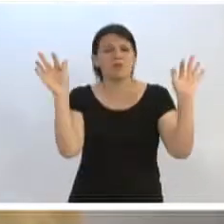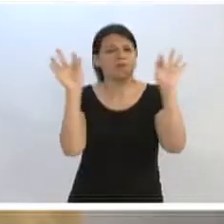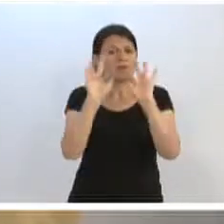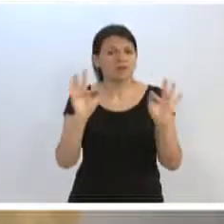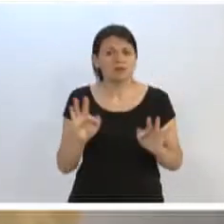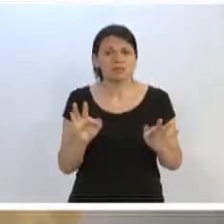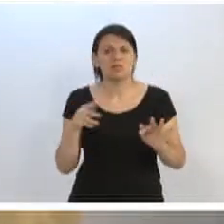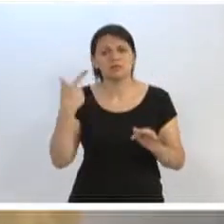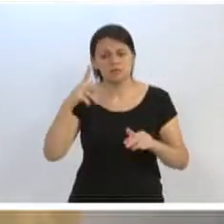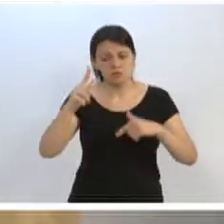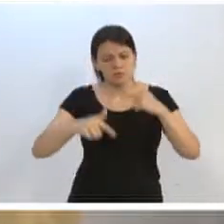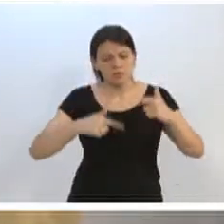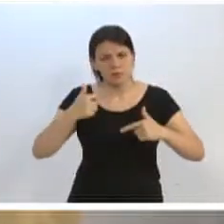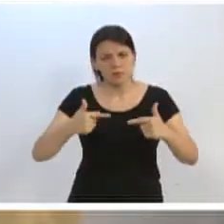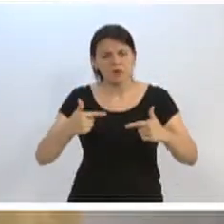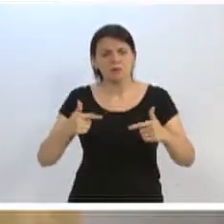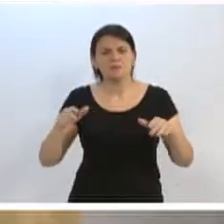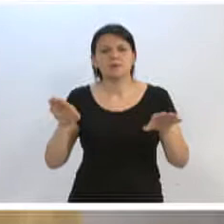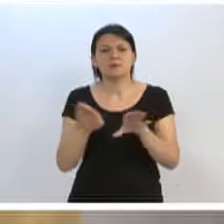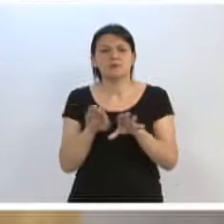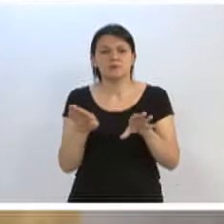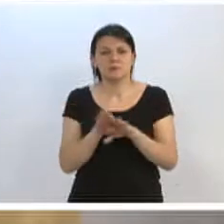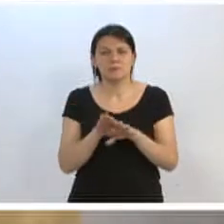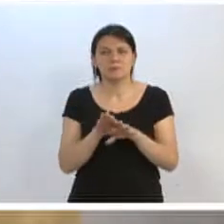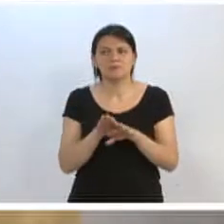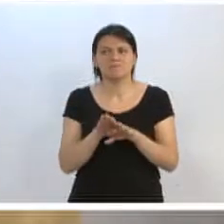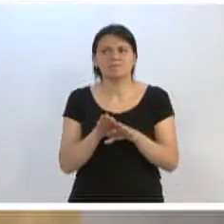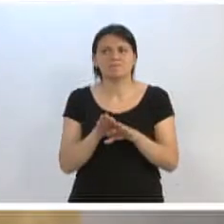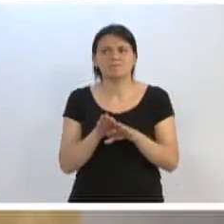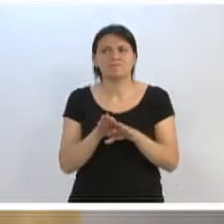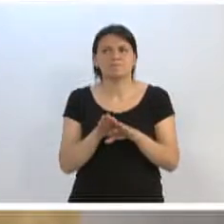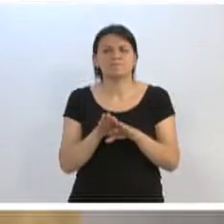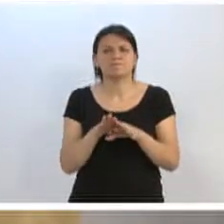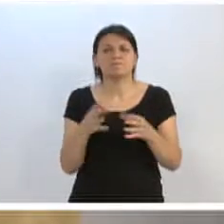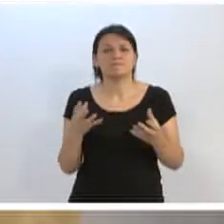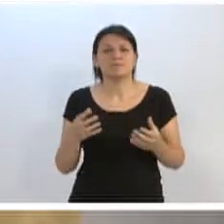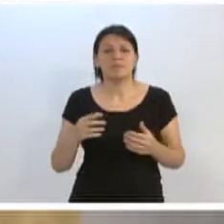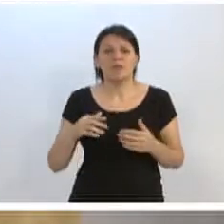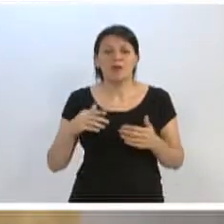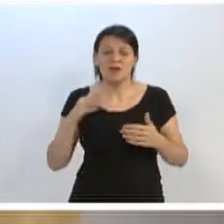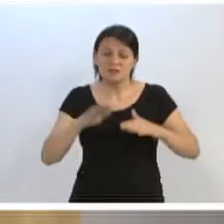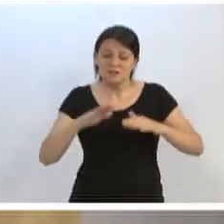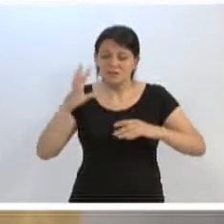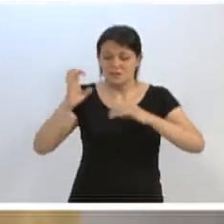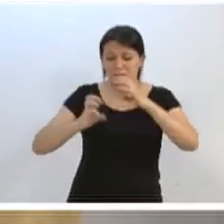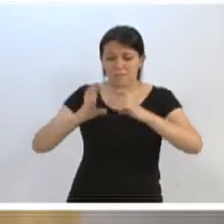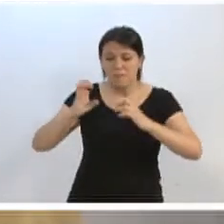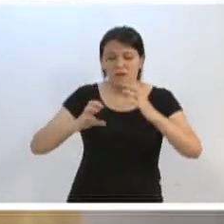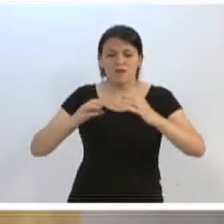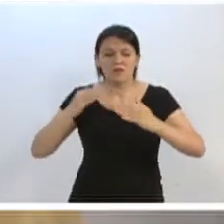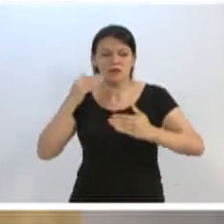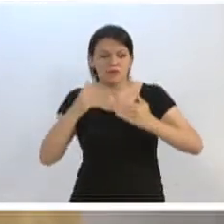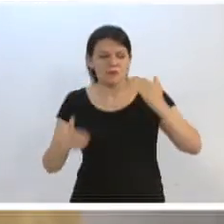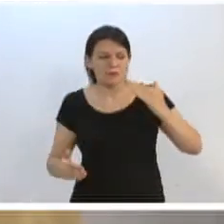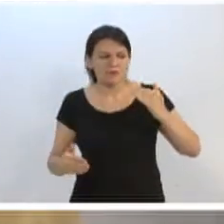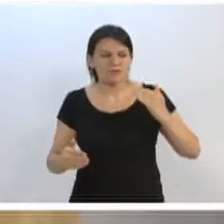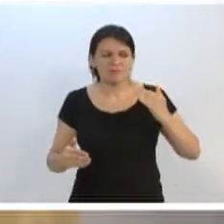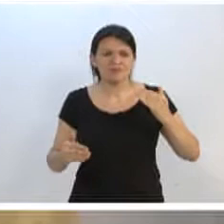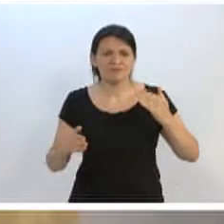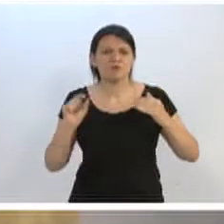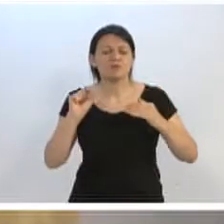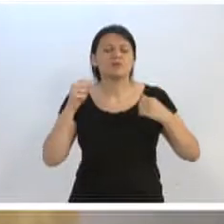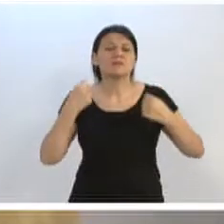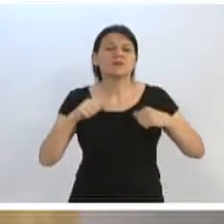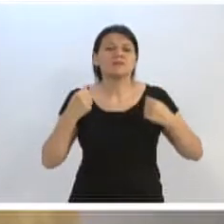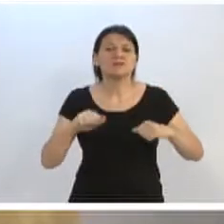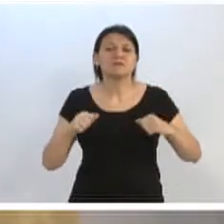do seu trabalho. E, sobretudo, aquilo que eu digo, além das nossas divergências, das nossas dificuldades, o que tem que estar em jogo